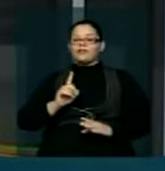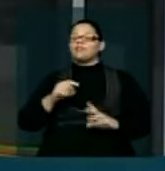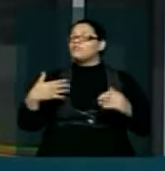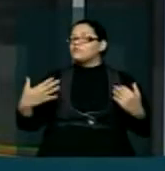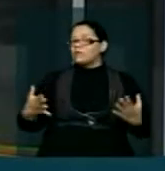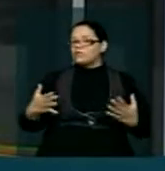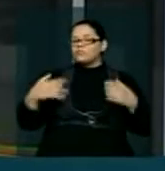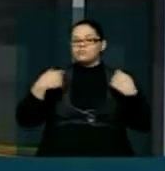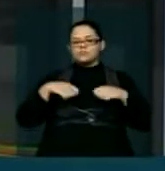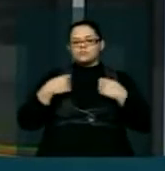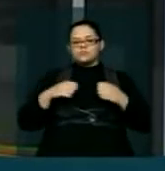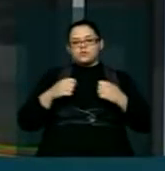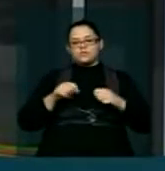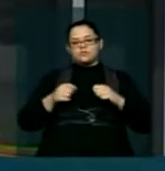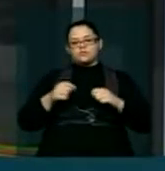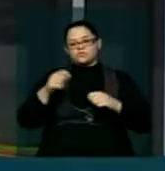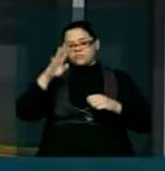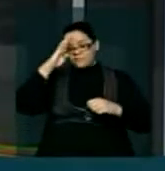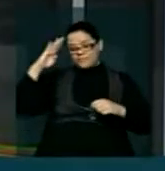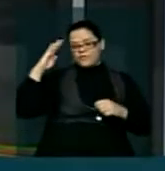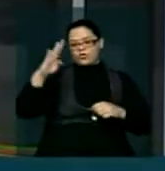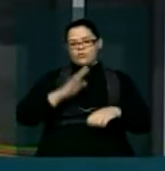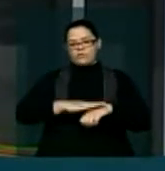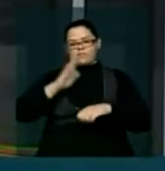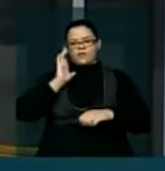do déficit hídrico crônico da região nordestina.